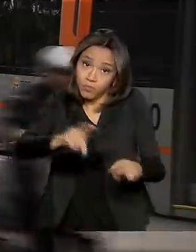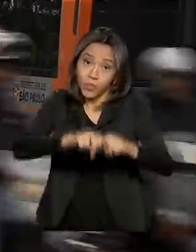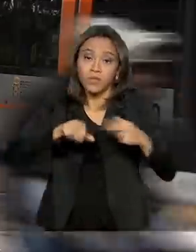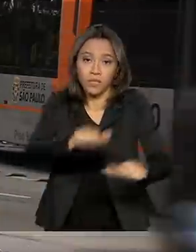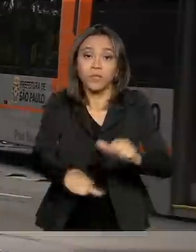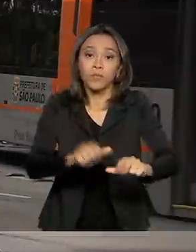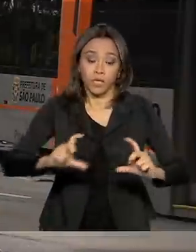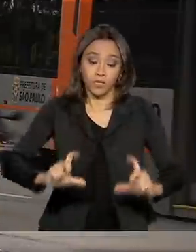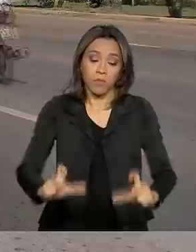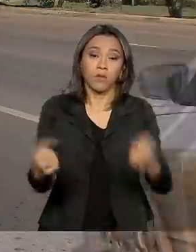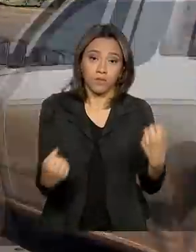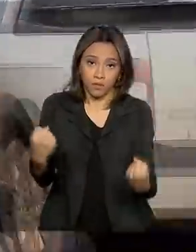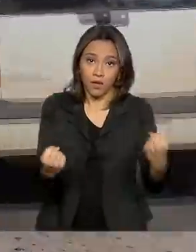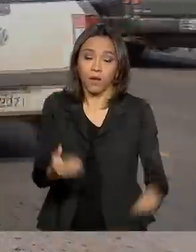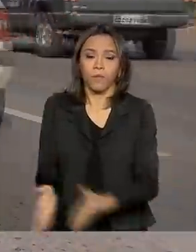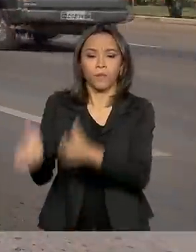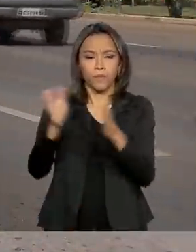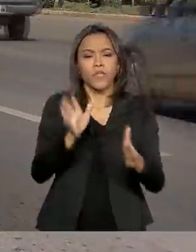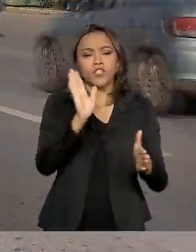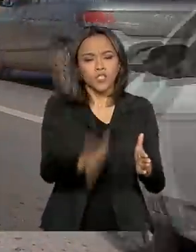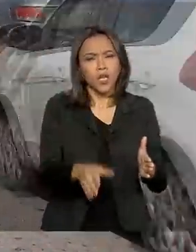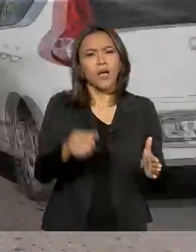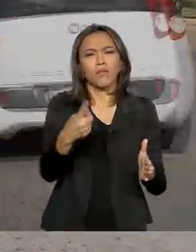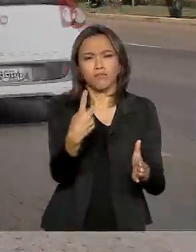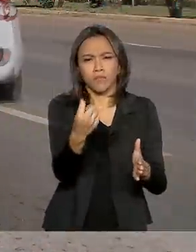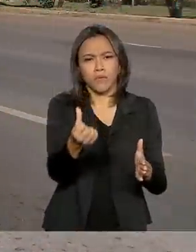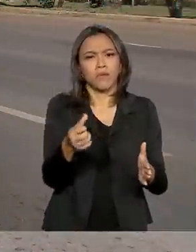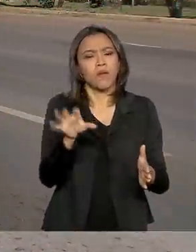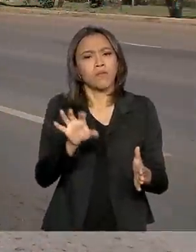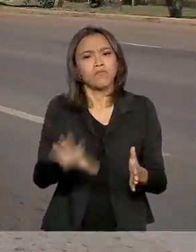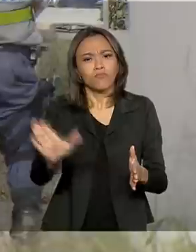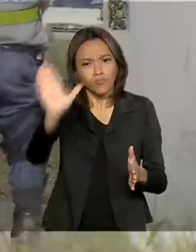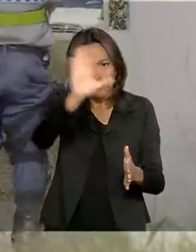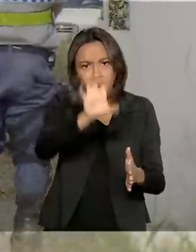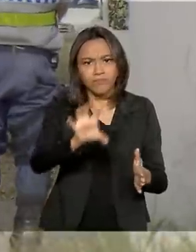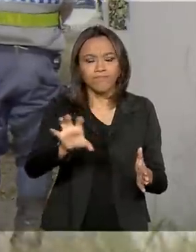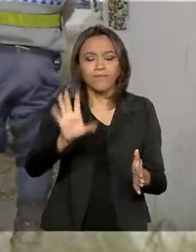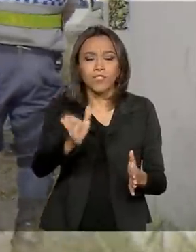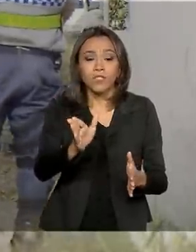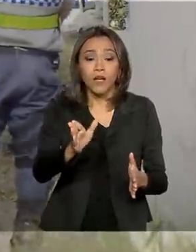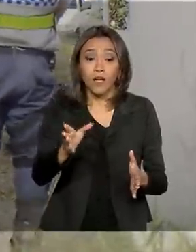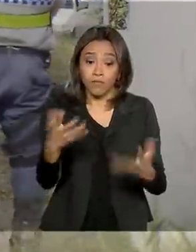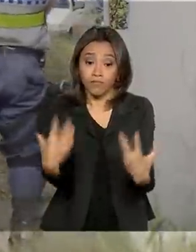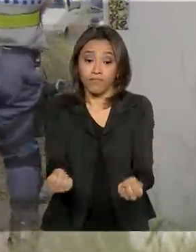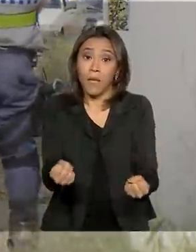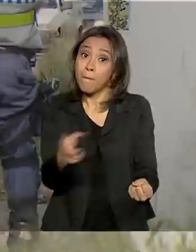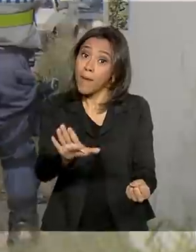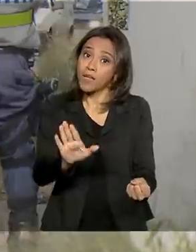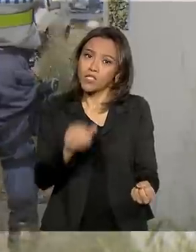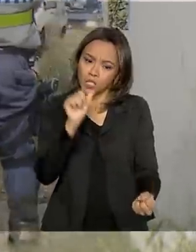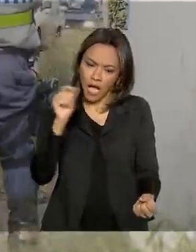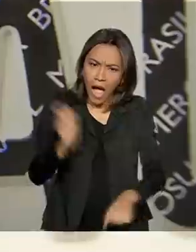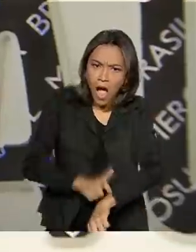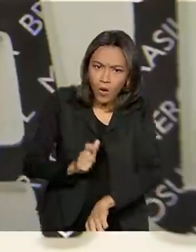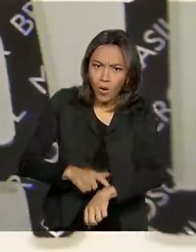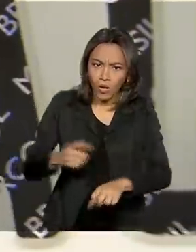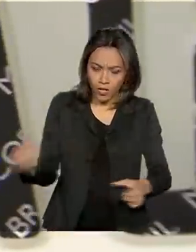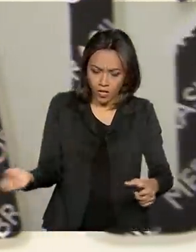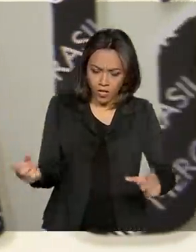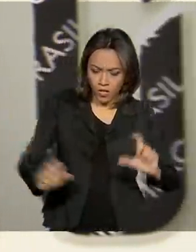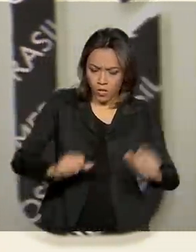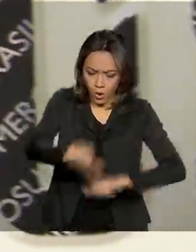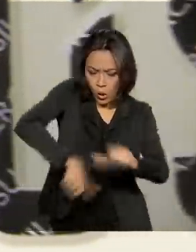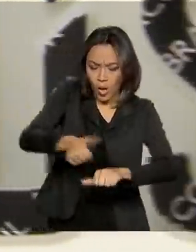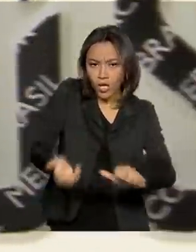10 estados já adotaram o novo modelo de placa, mas os donos dos veículos não precisam trocar as atuais. As novas